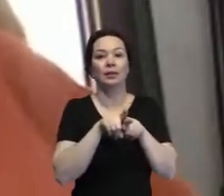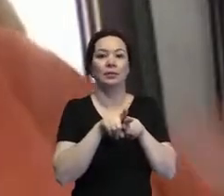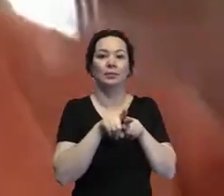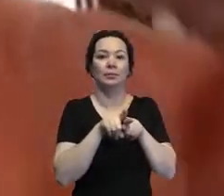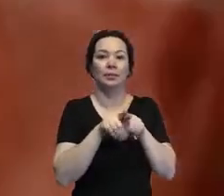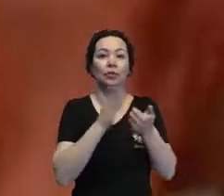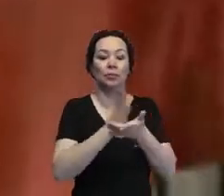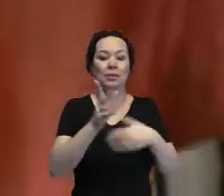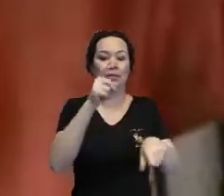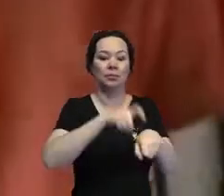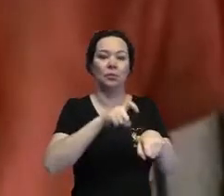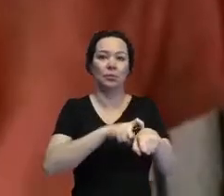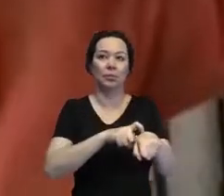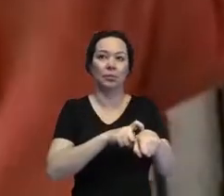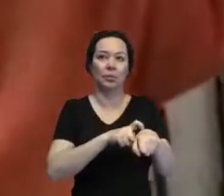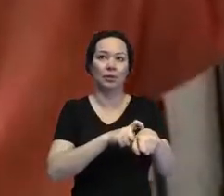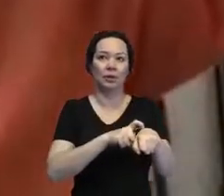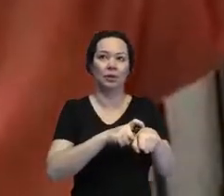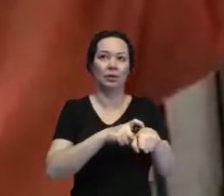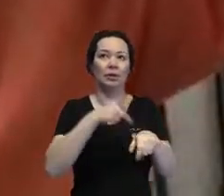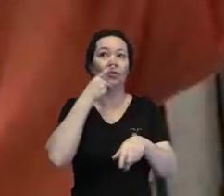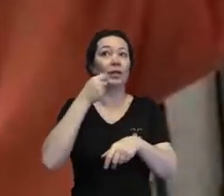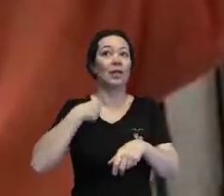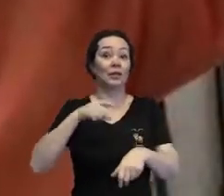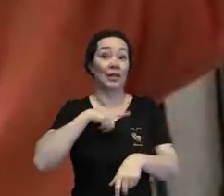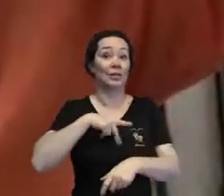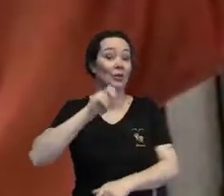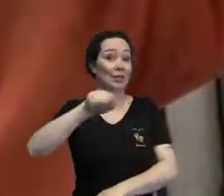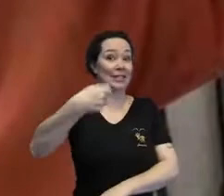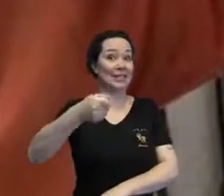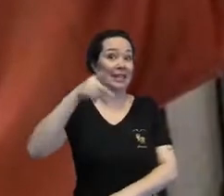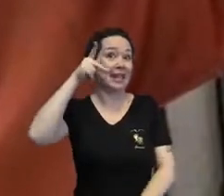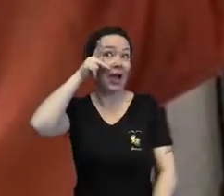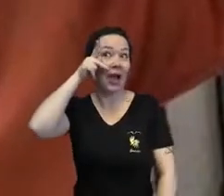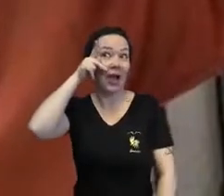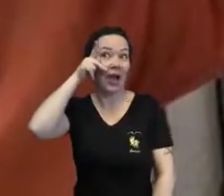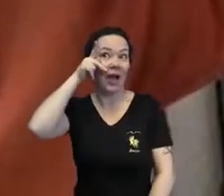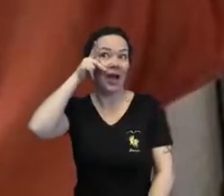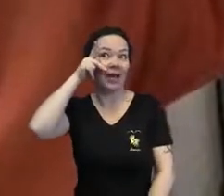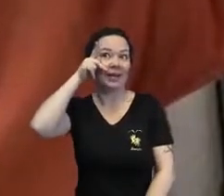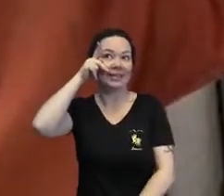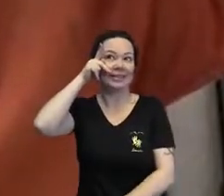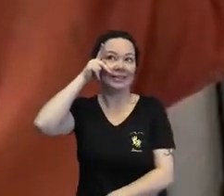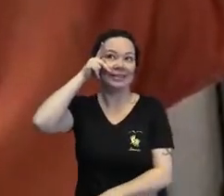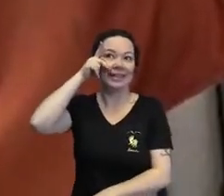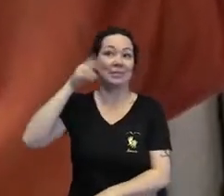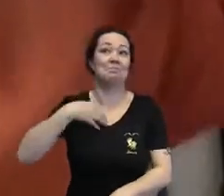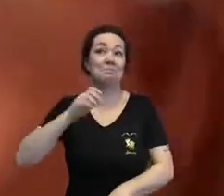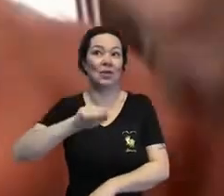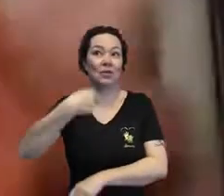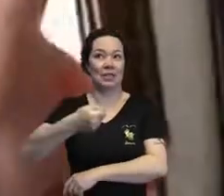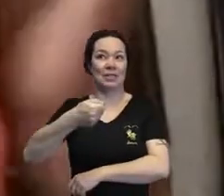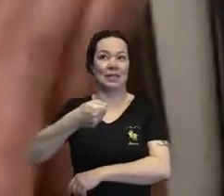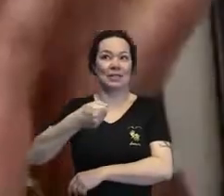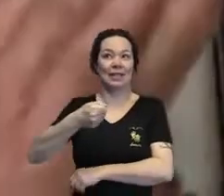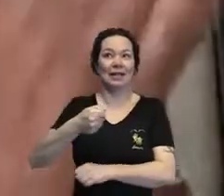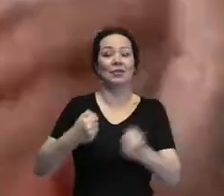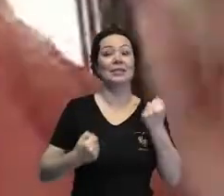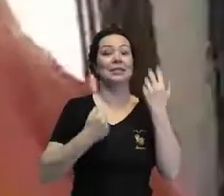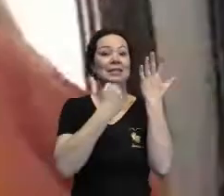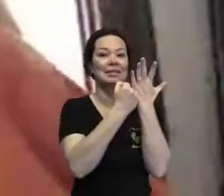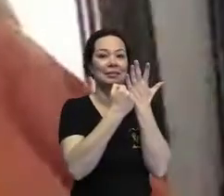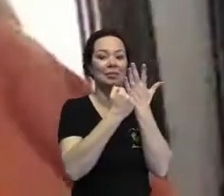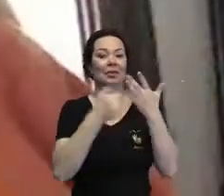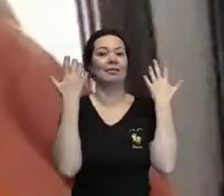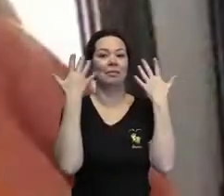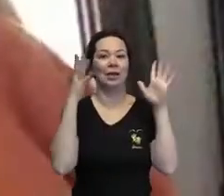momento falando aqui que eu ganhei um sinal, olha, eu tô super orgulhosa. Esse é o meu sinal. Semiartes, parabéns,